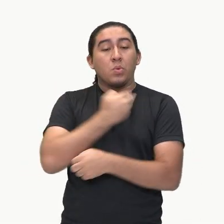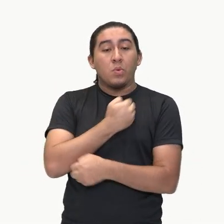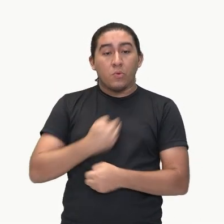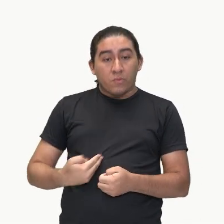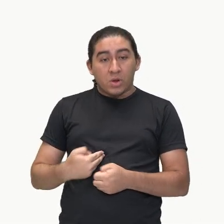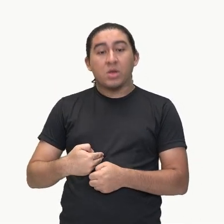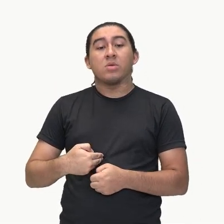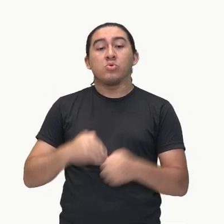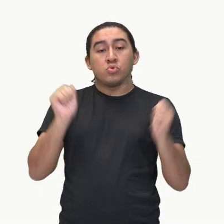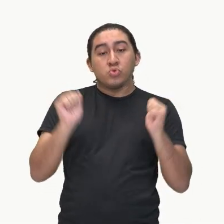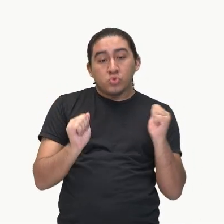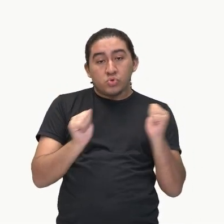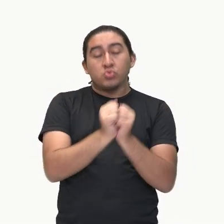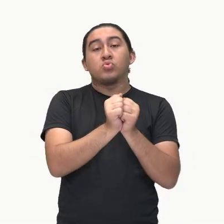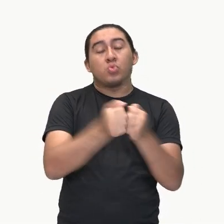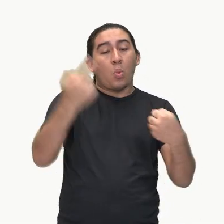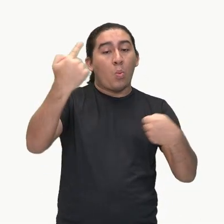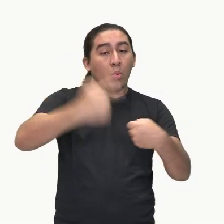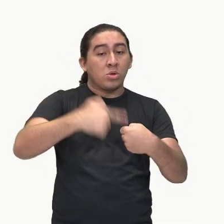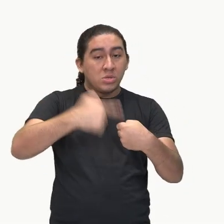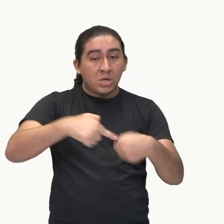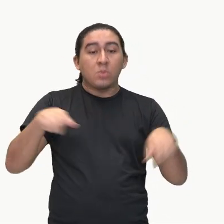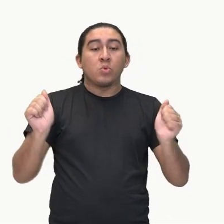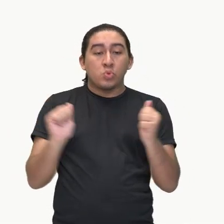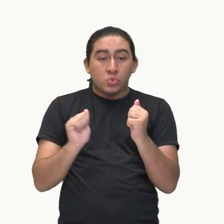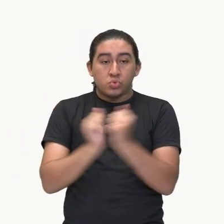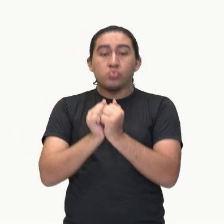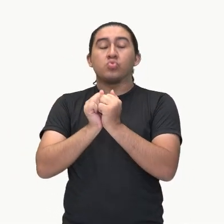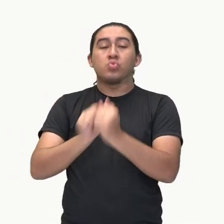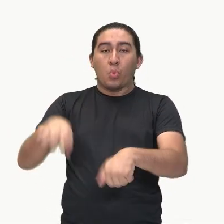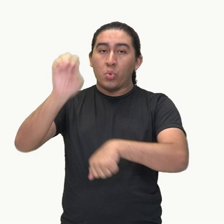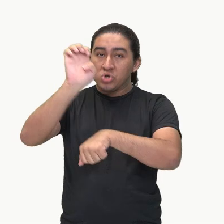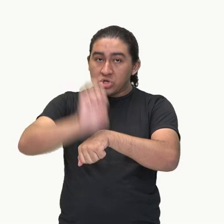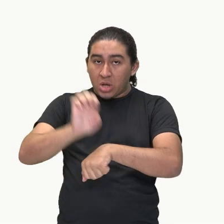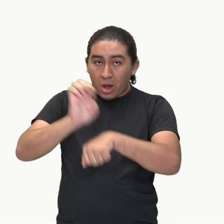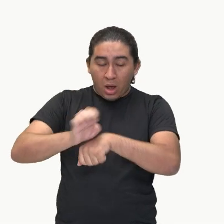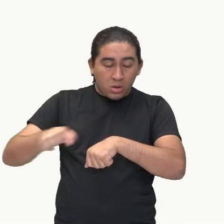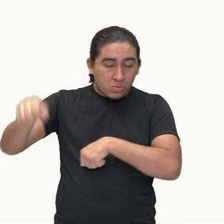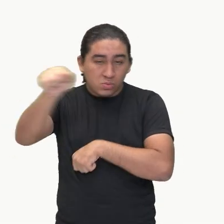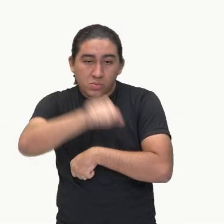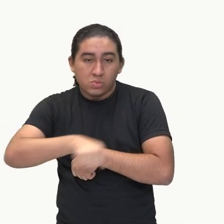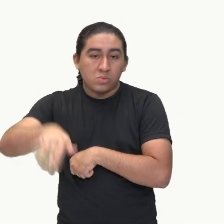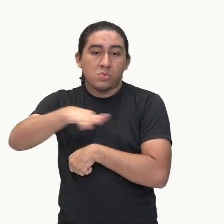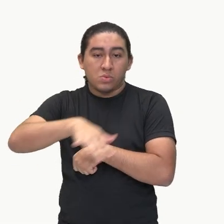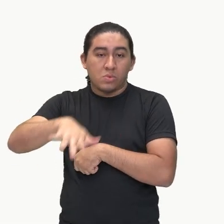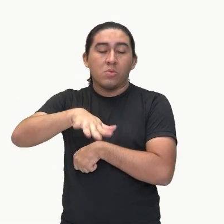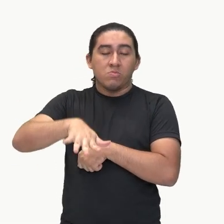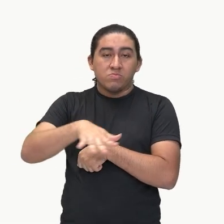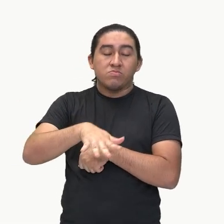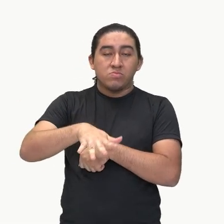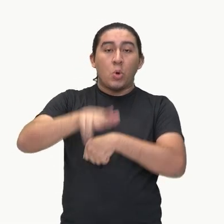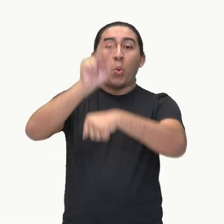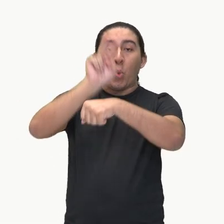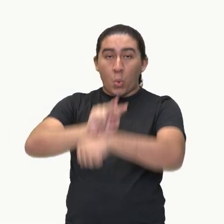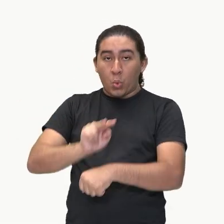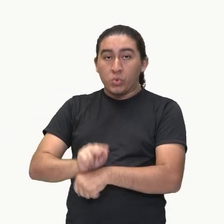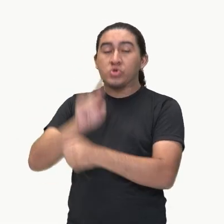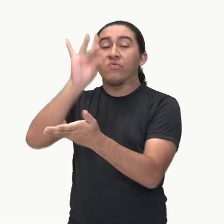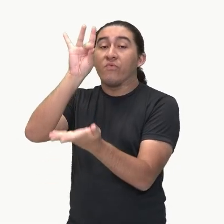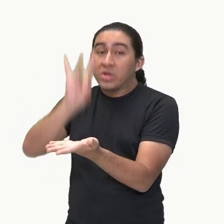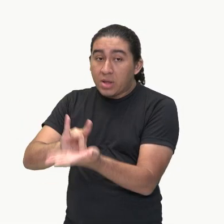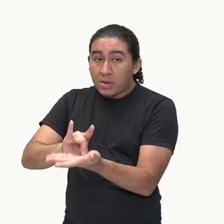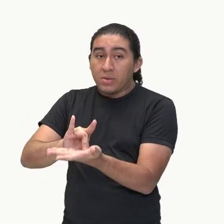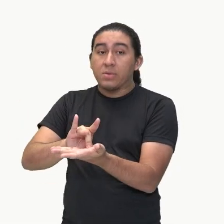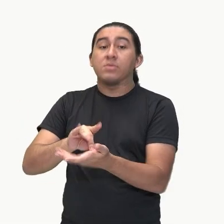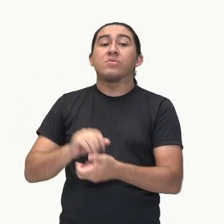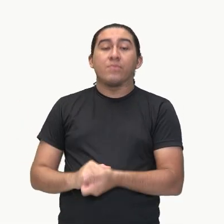que o Estado, aliado à esfera municipal e estadual de poder, proteja efetivamente